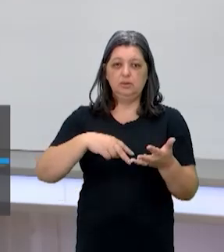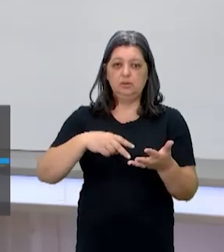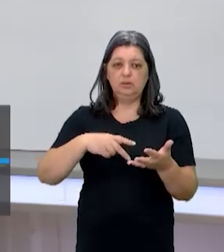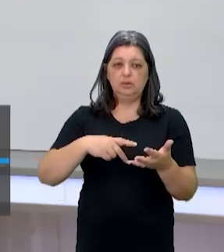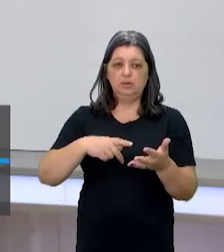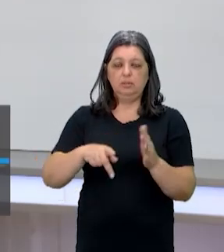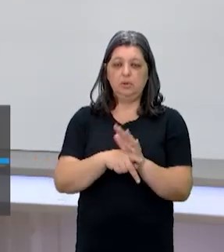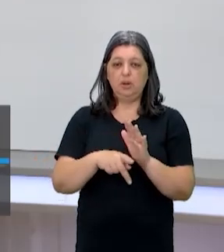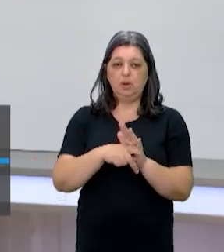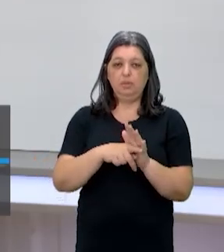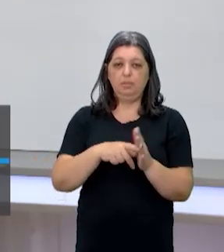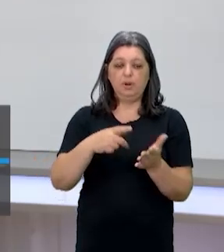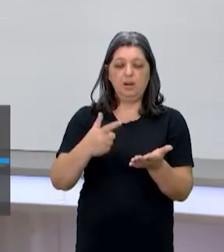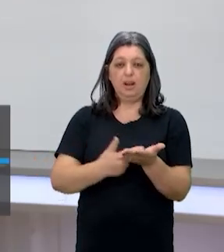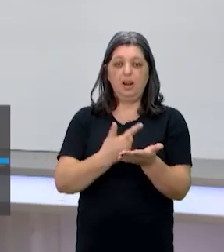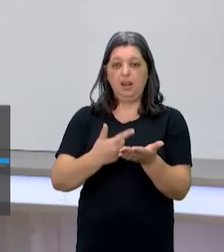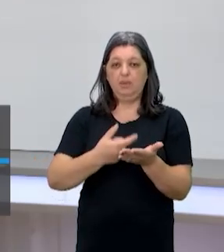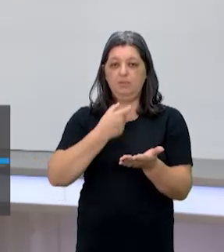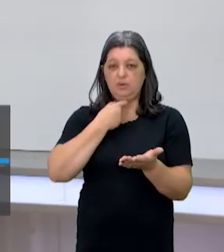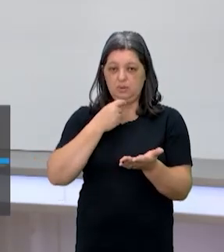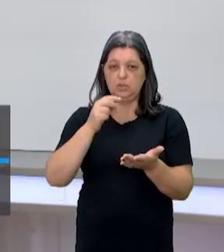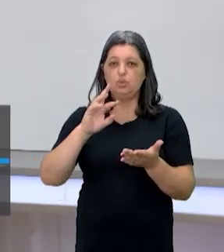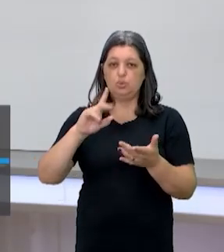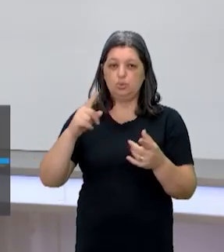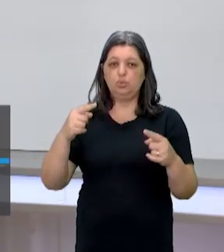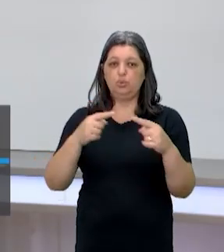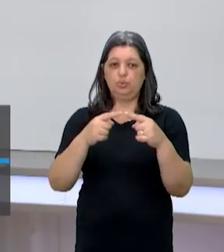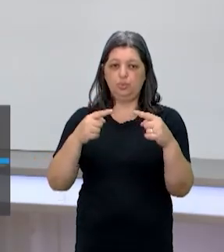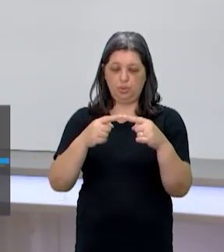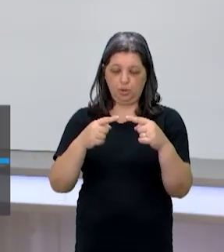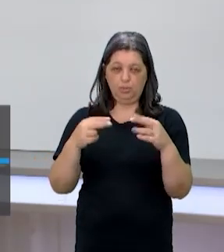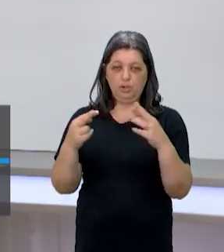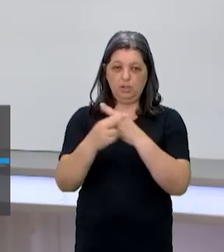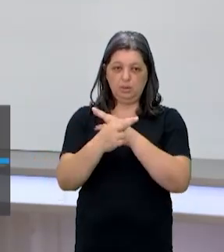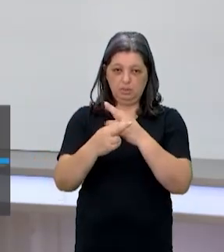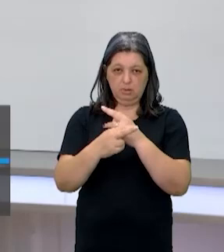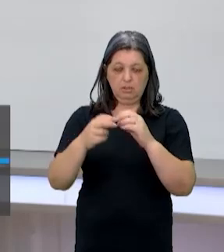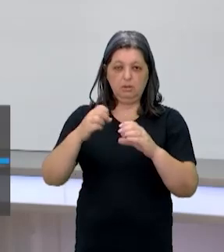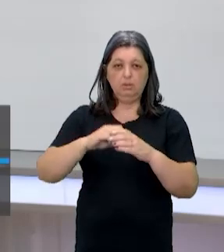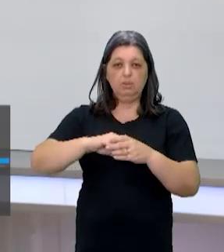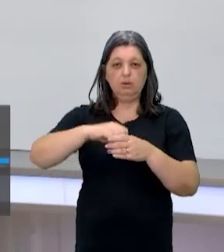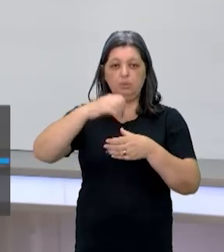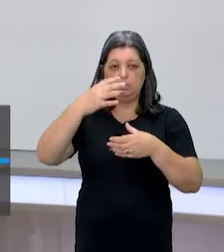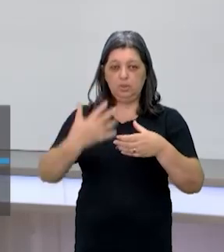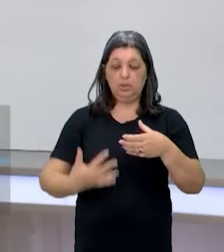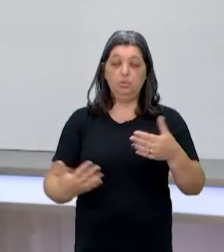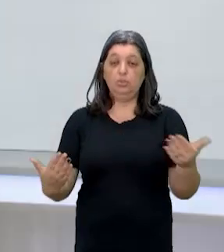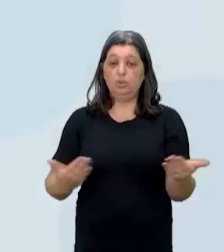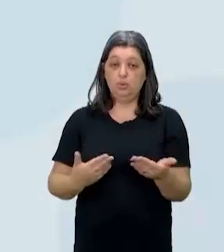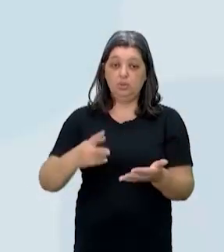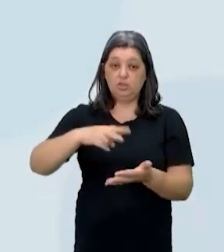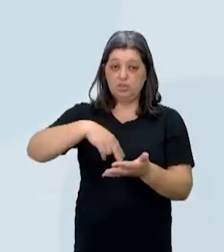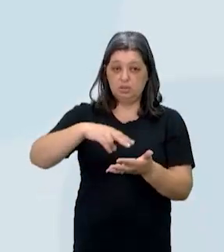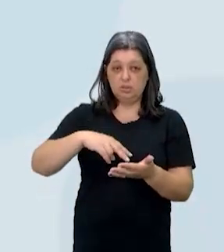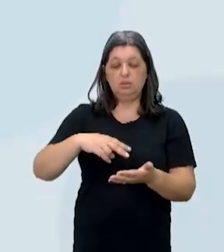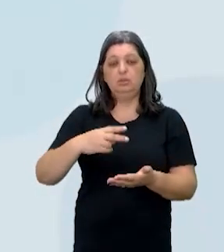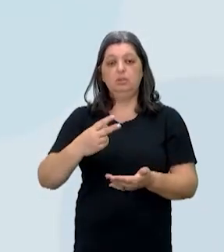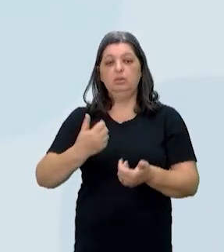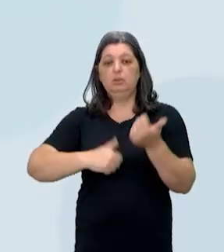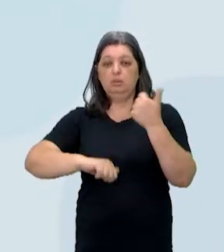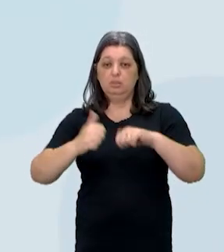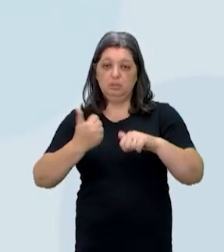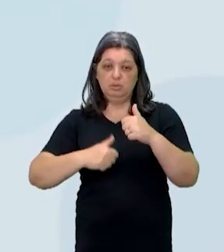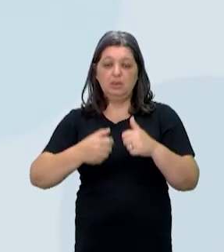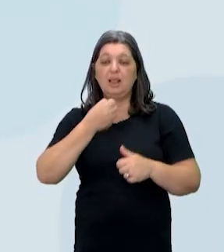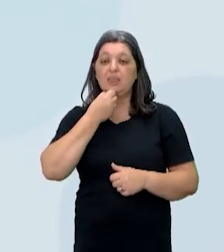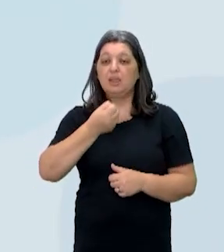crise. Presta atenção que tudo se relaciona nesta aula. E aí, os conteúdos de hoje, né? Leitura e análise de